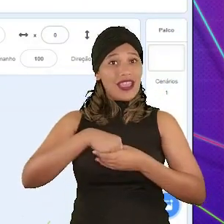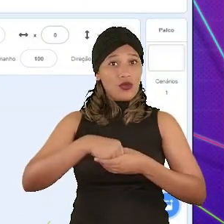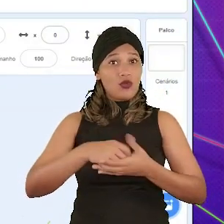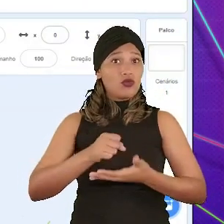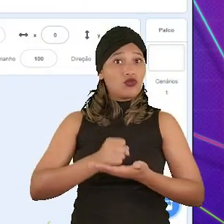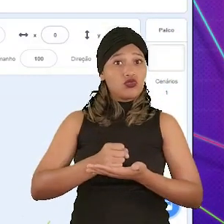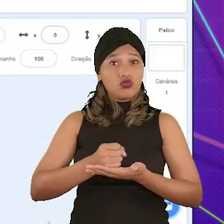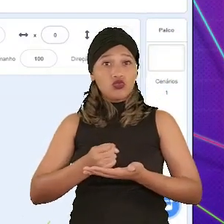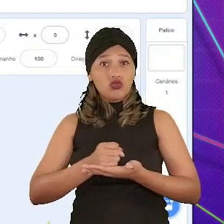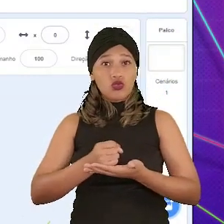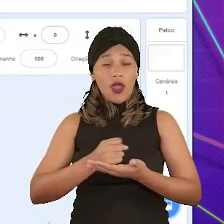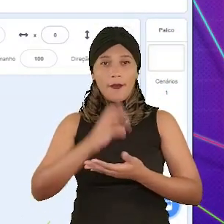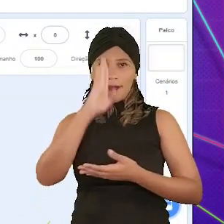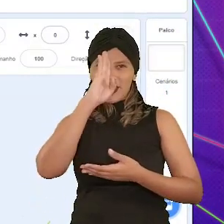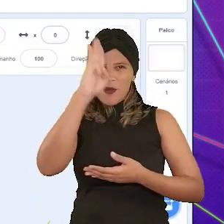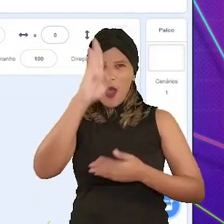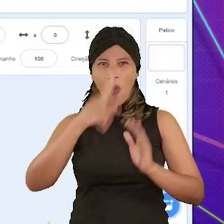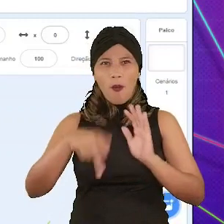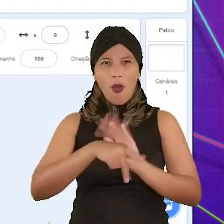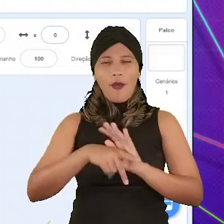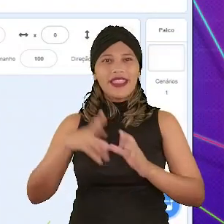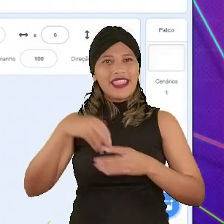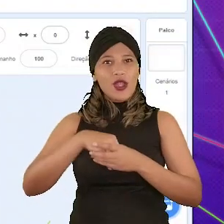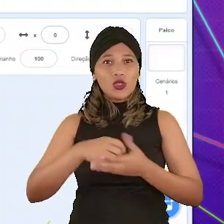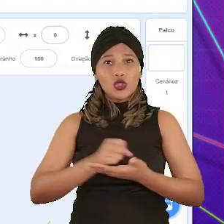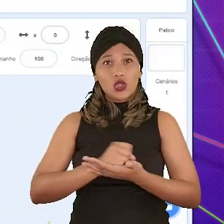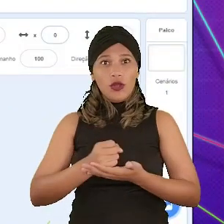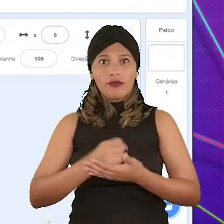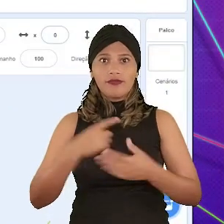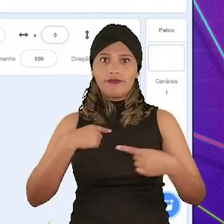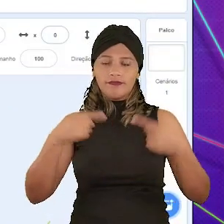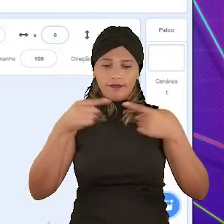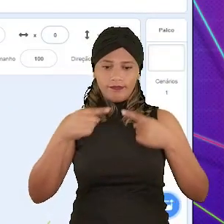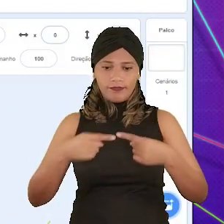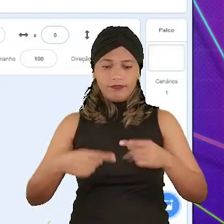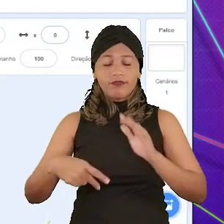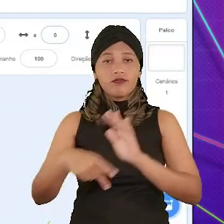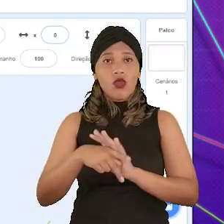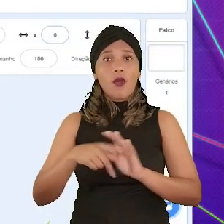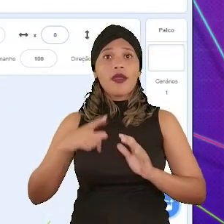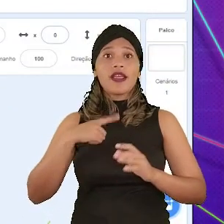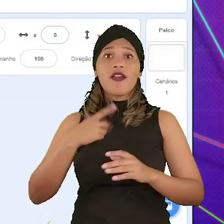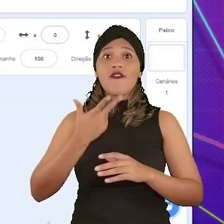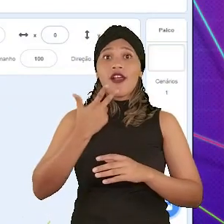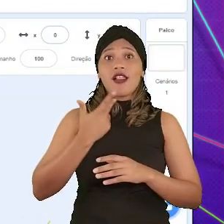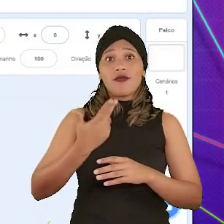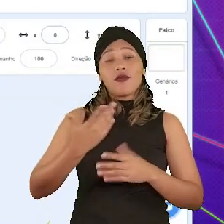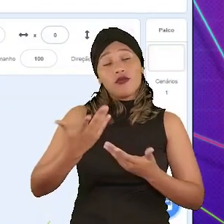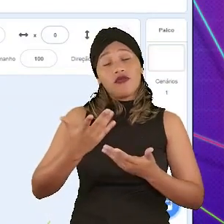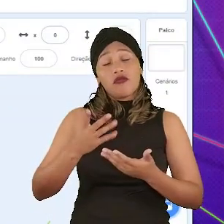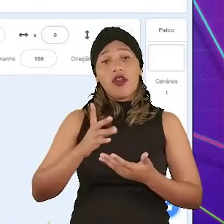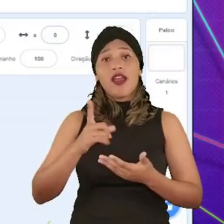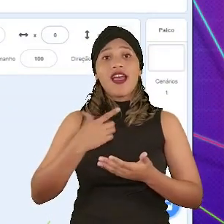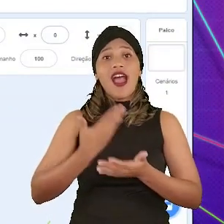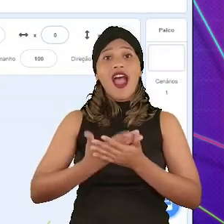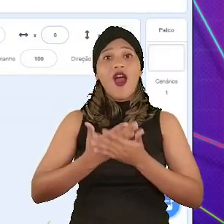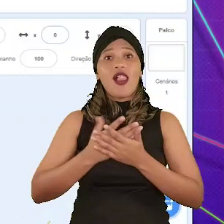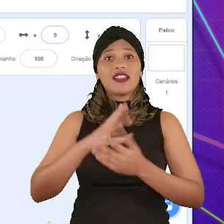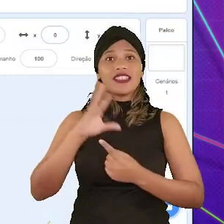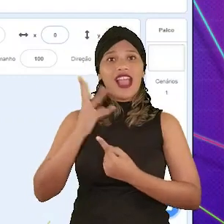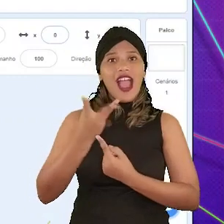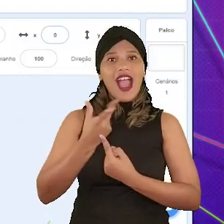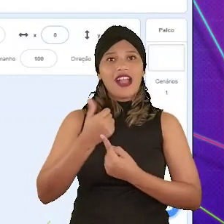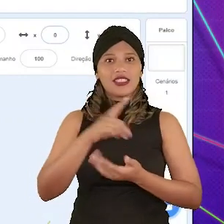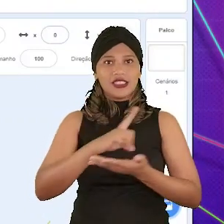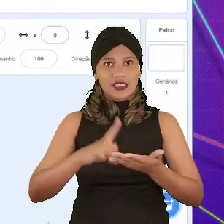desde o botão de início até o personagem principal do nosso jogo. Eles vão estar muito ligados aos sprites que falamos, ou falaremos,